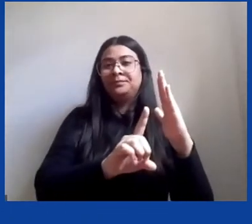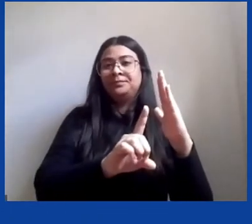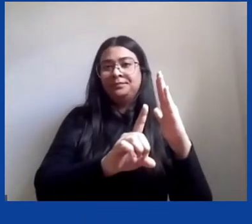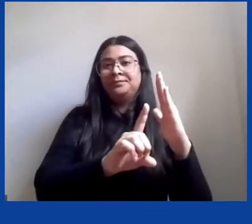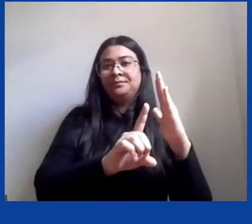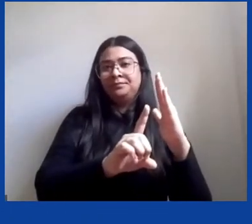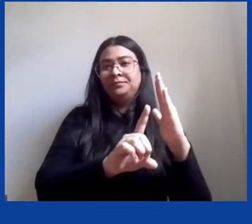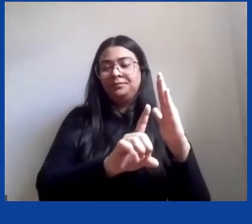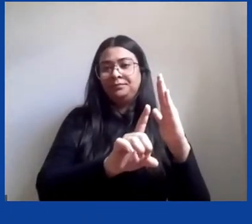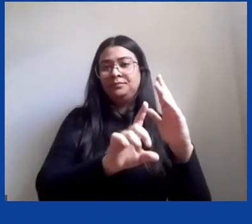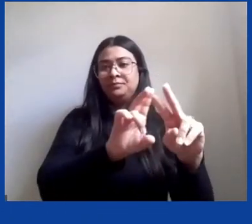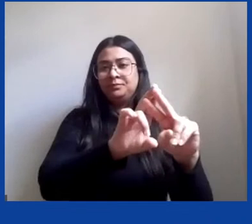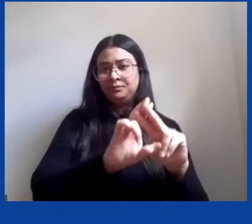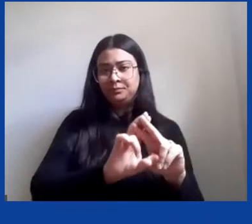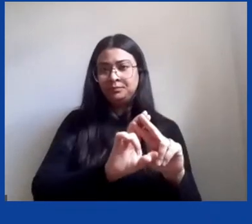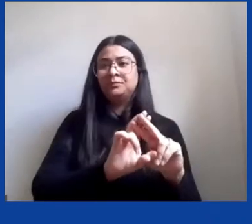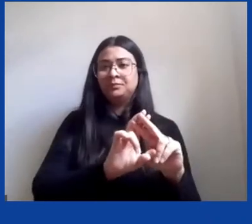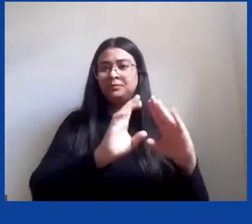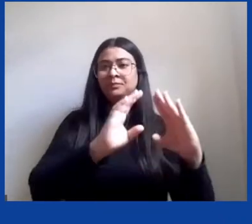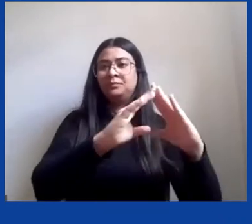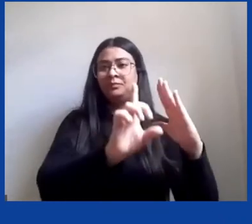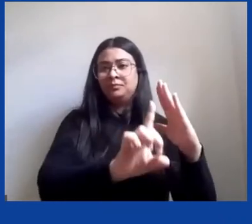acordo com